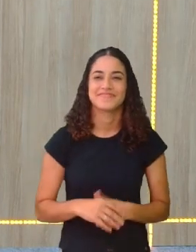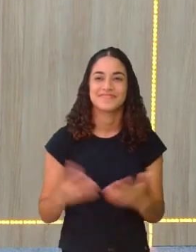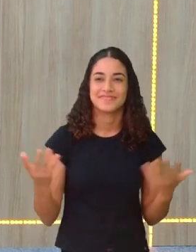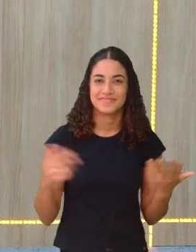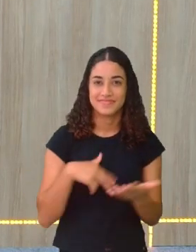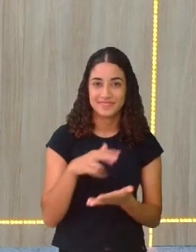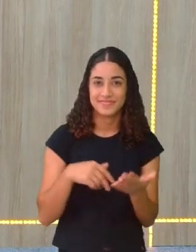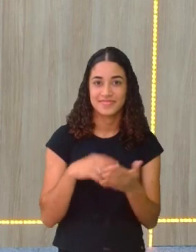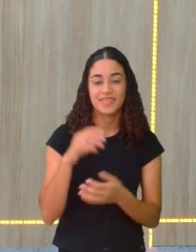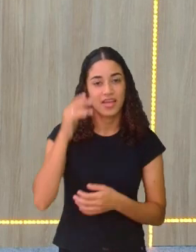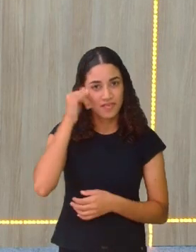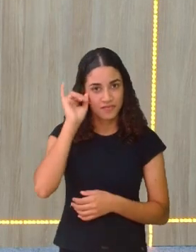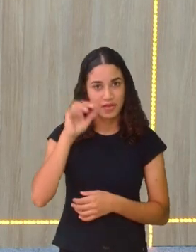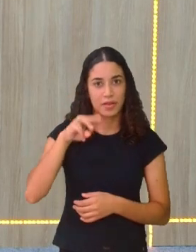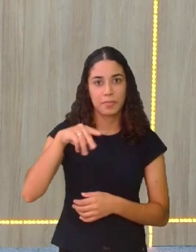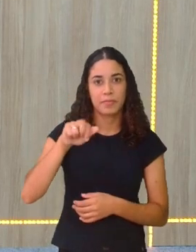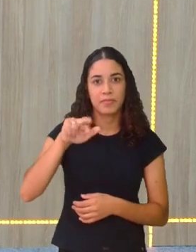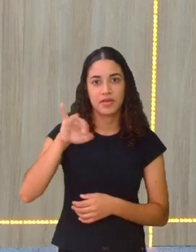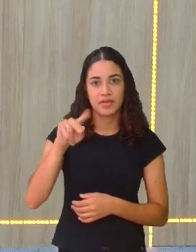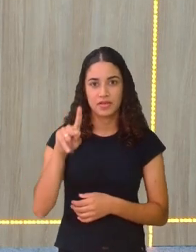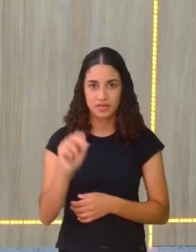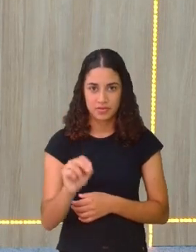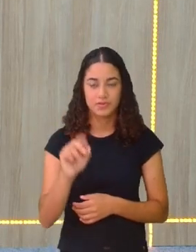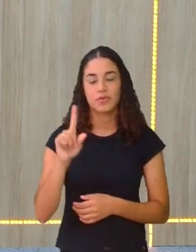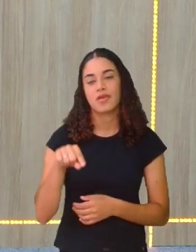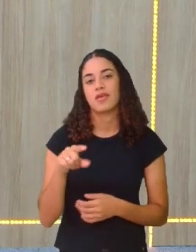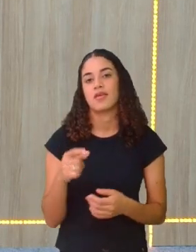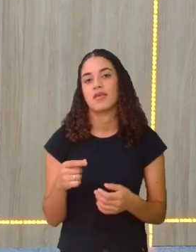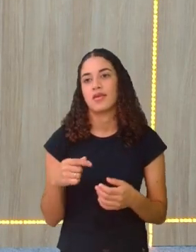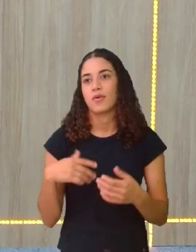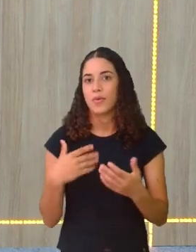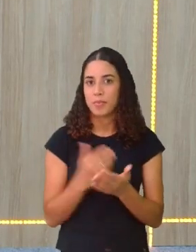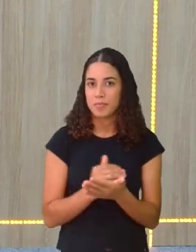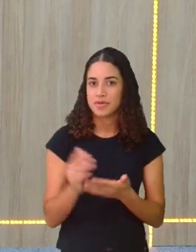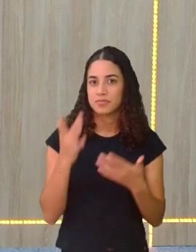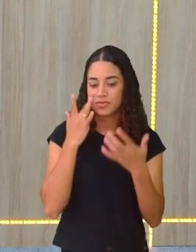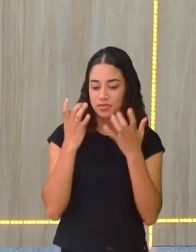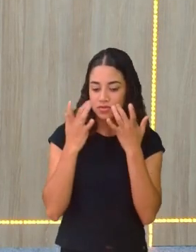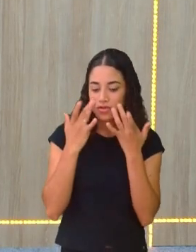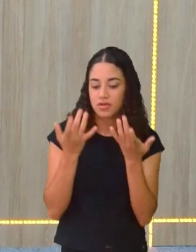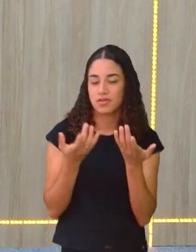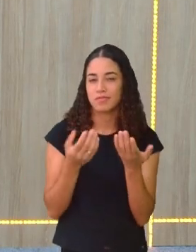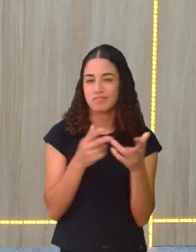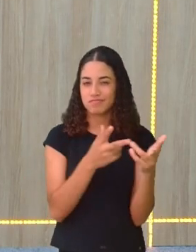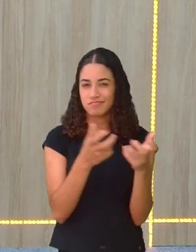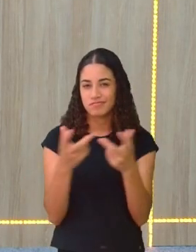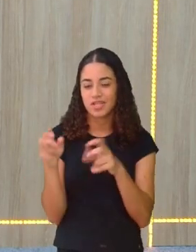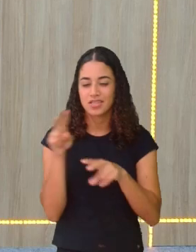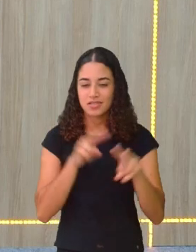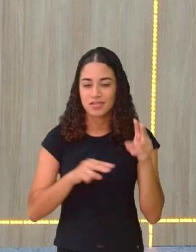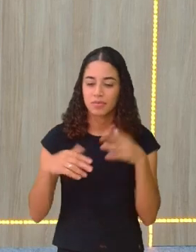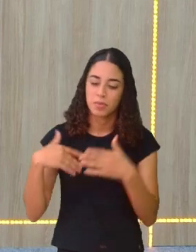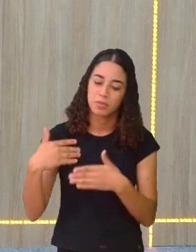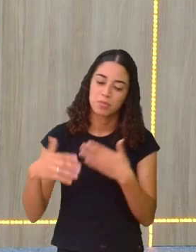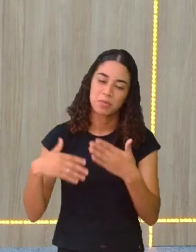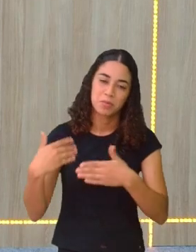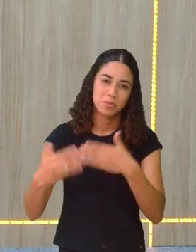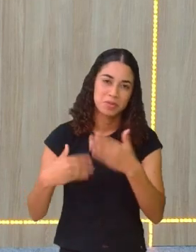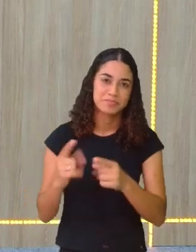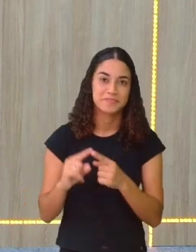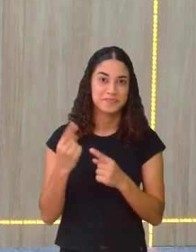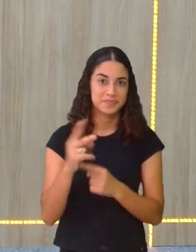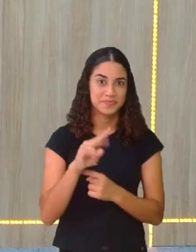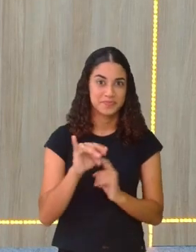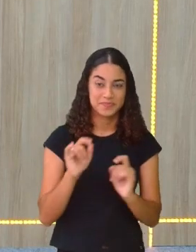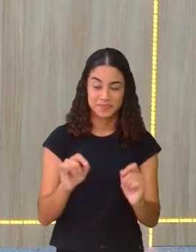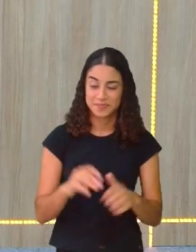Cavalo Marinho é isso. Ele vai sendo encenado, sendo vivenciado, aos pouquinhos. E ele vai